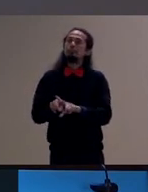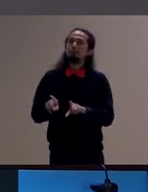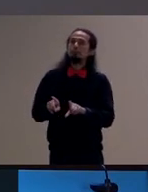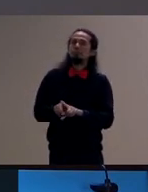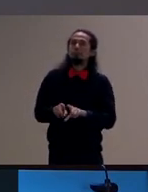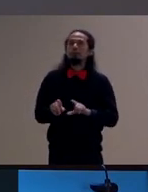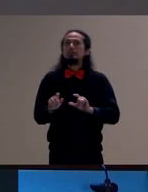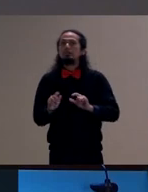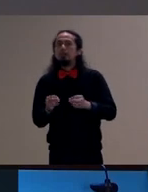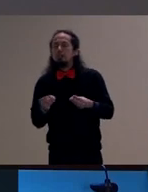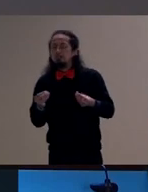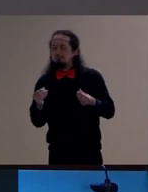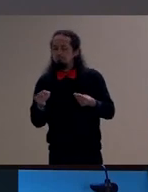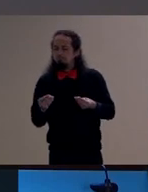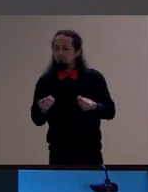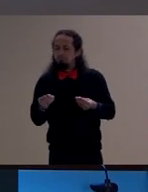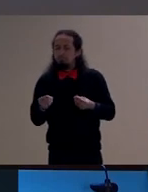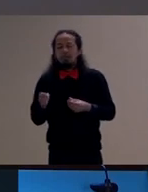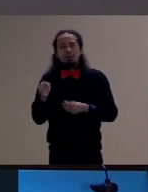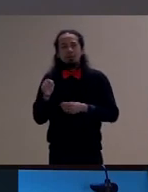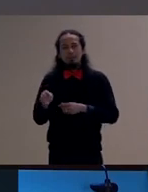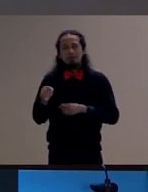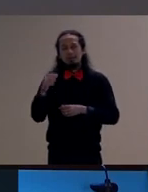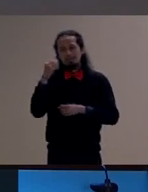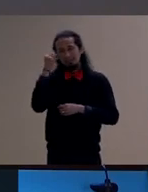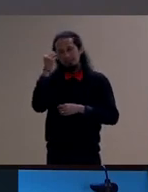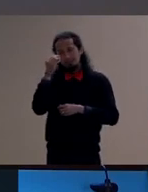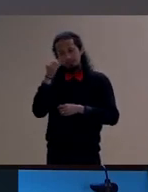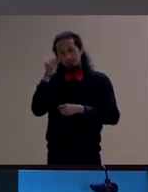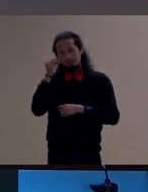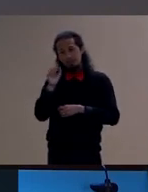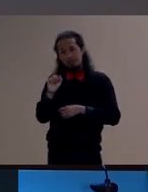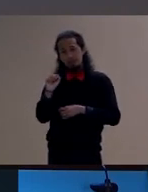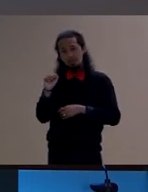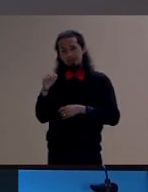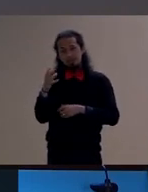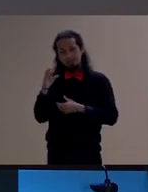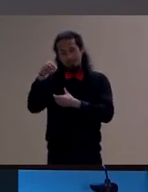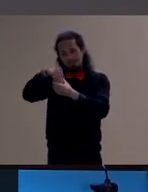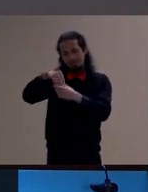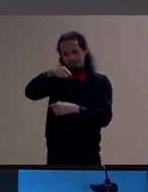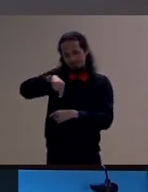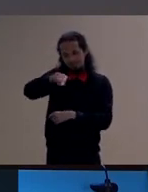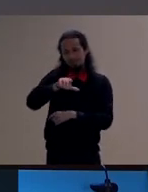que essas experiências possam ser realizadas coletivamente nesses espaços